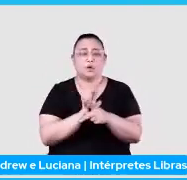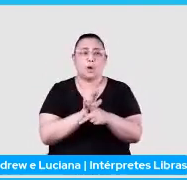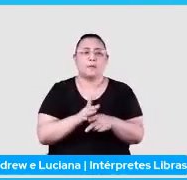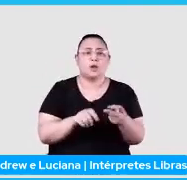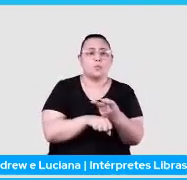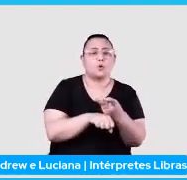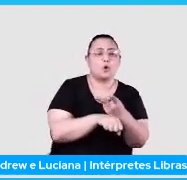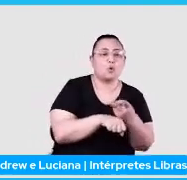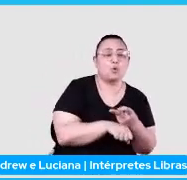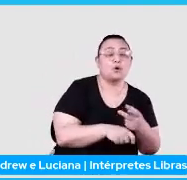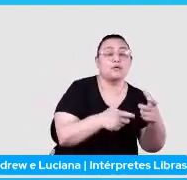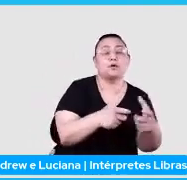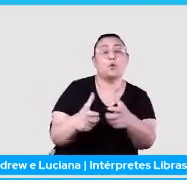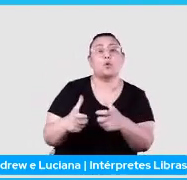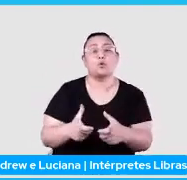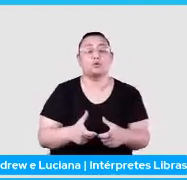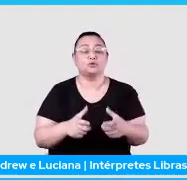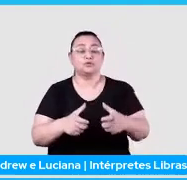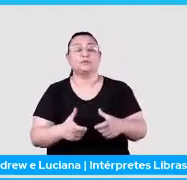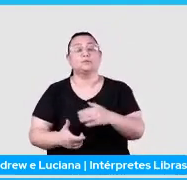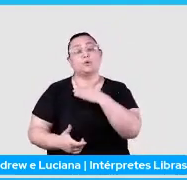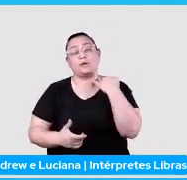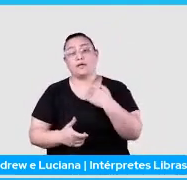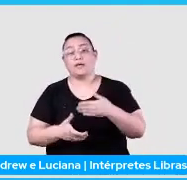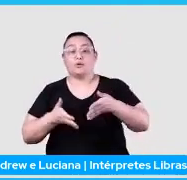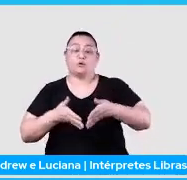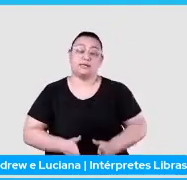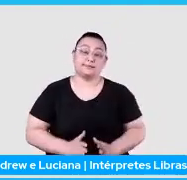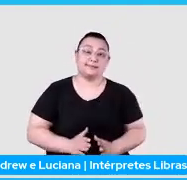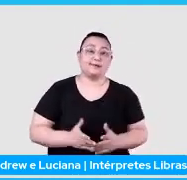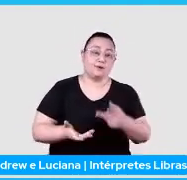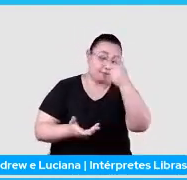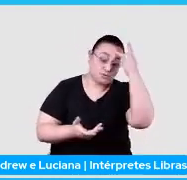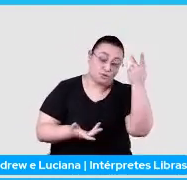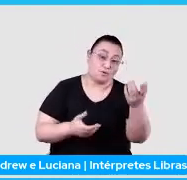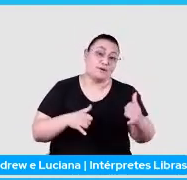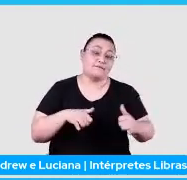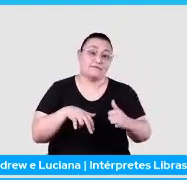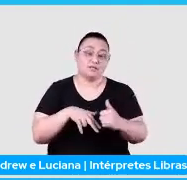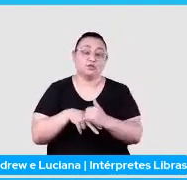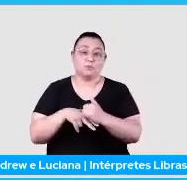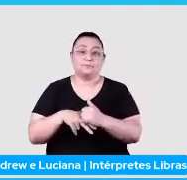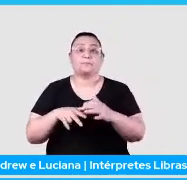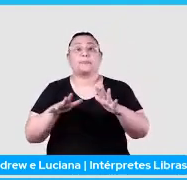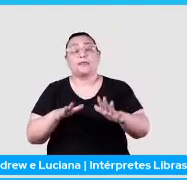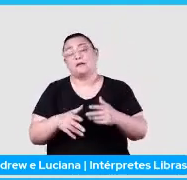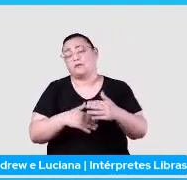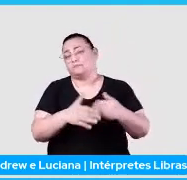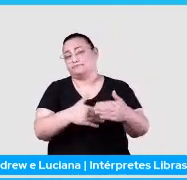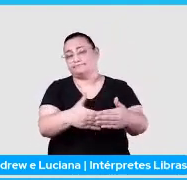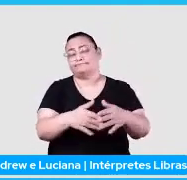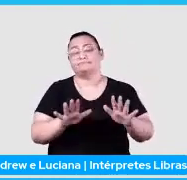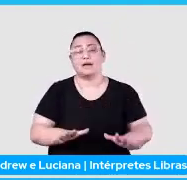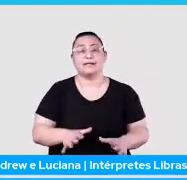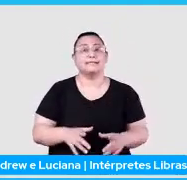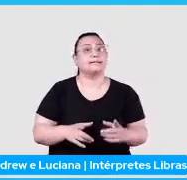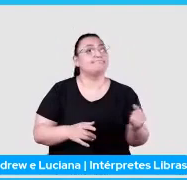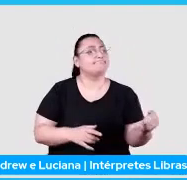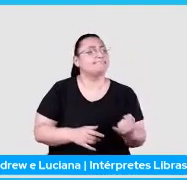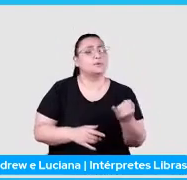possíveis locais de morte, locais de nascimento da vítima, e por aí vai. E isso é de suma